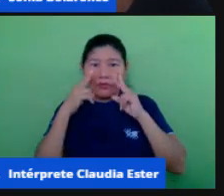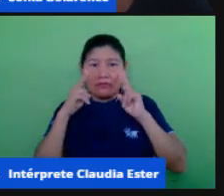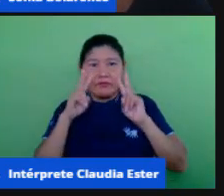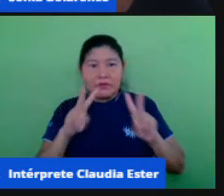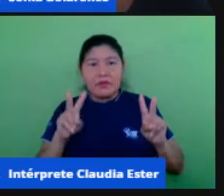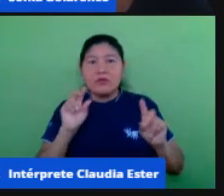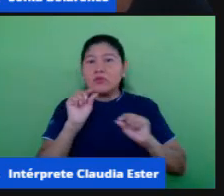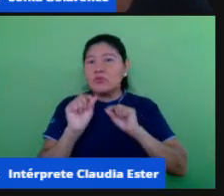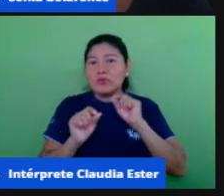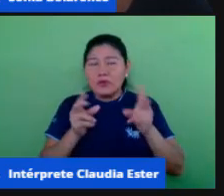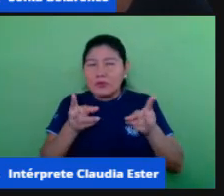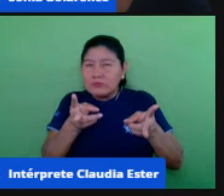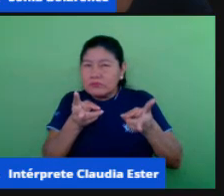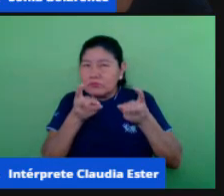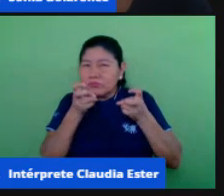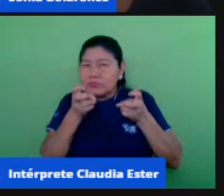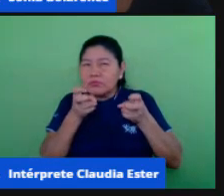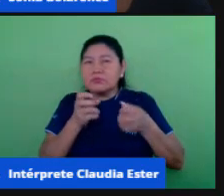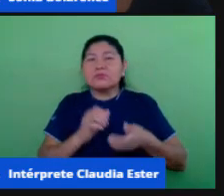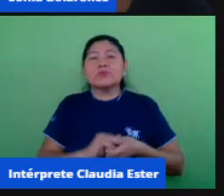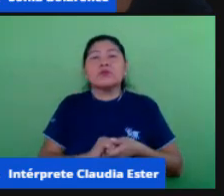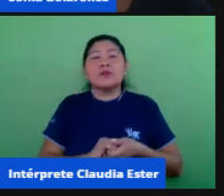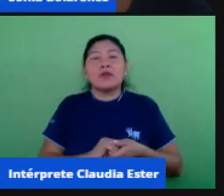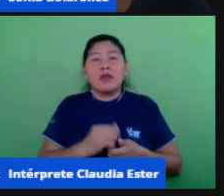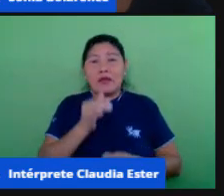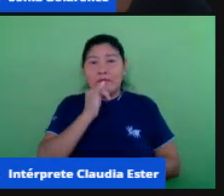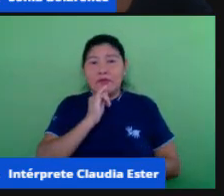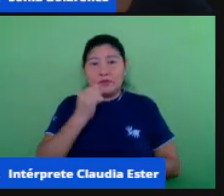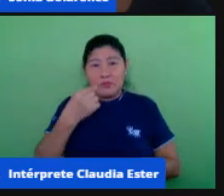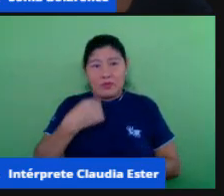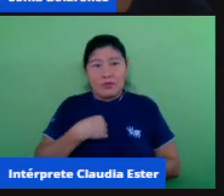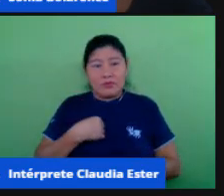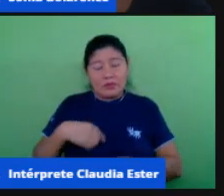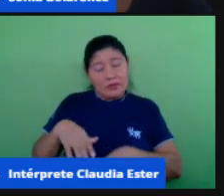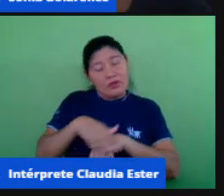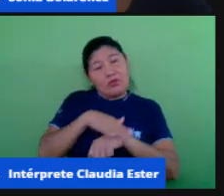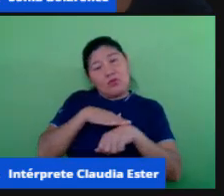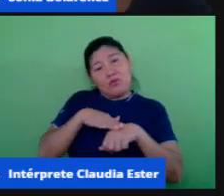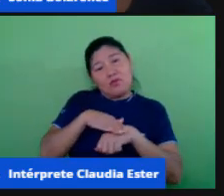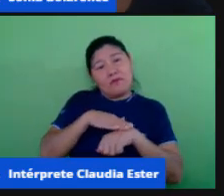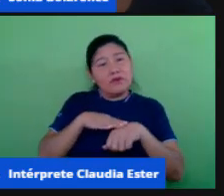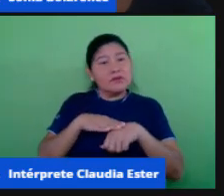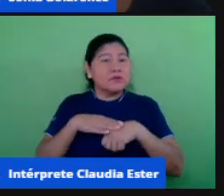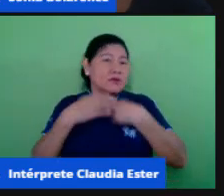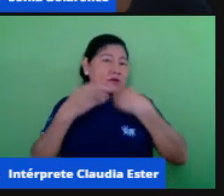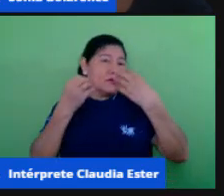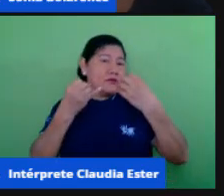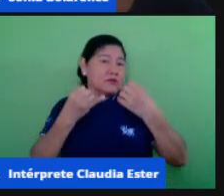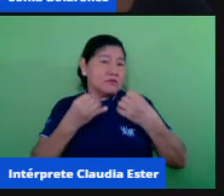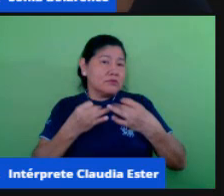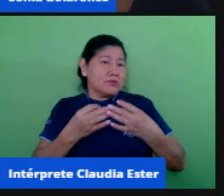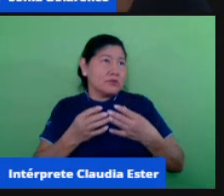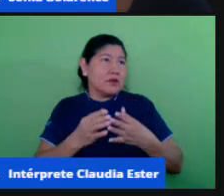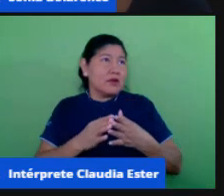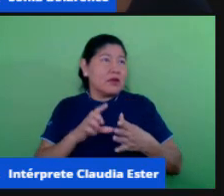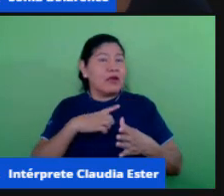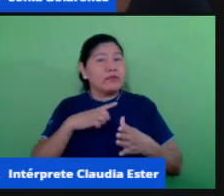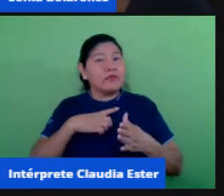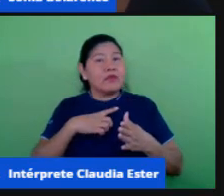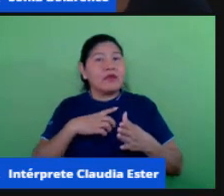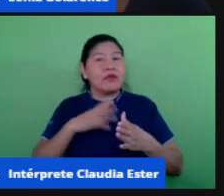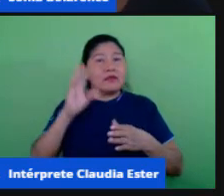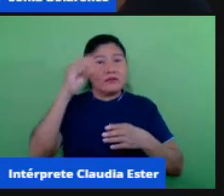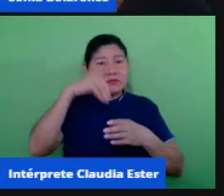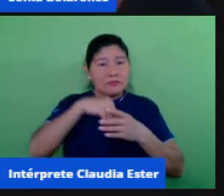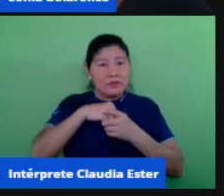né embora eu esteja aqui me alongando mais na minha fala chegam os conceitos né mas